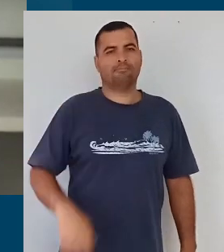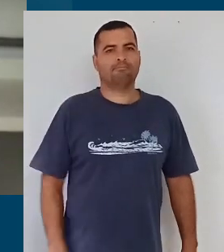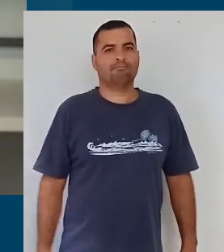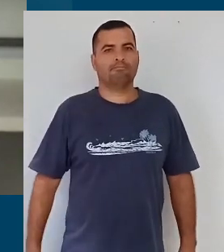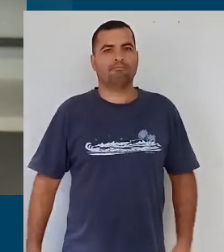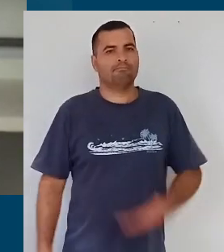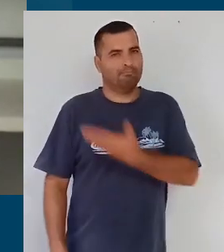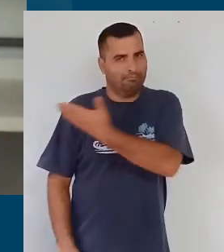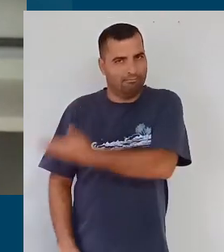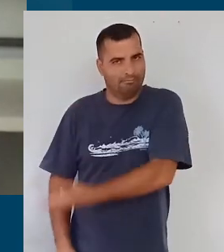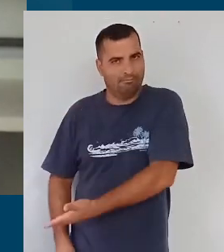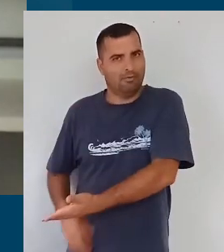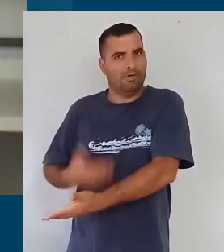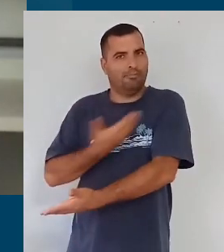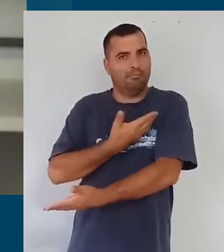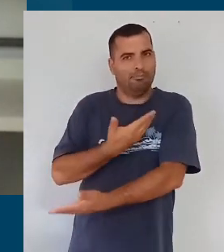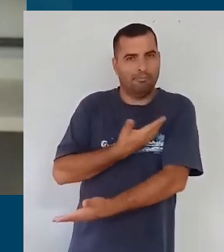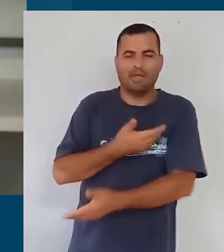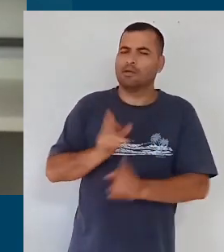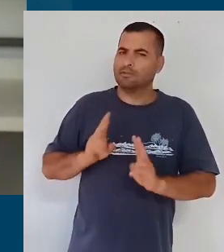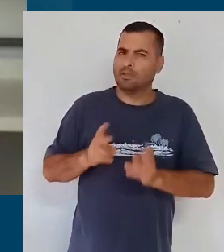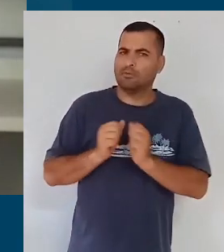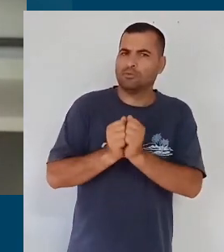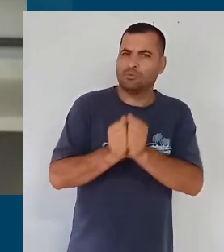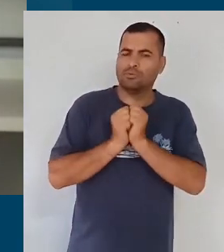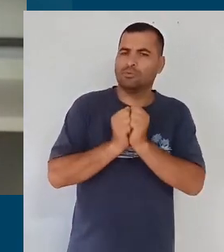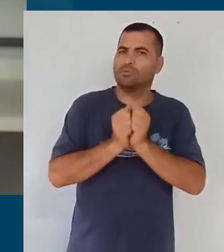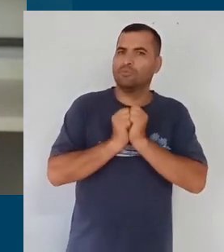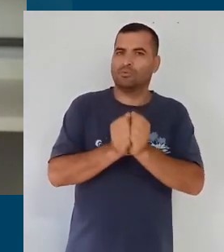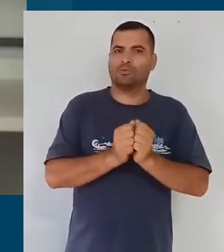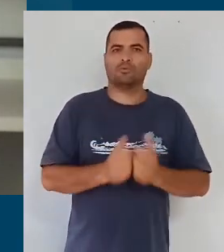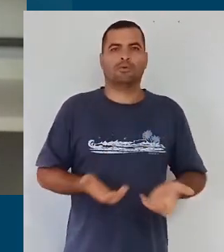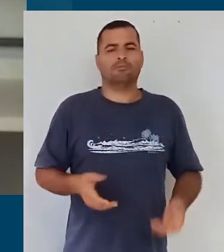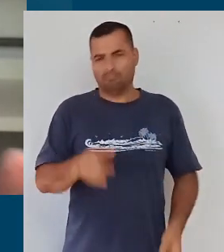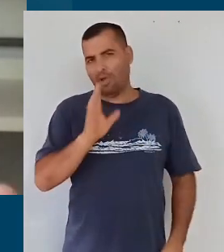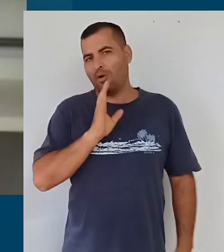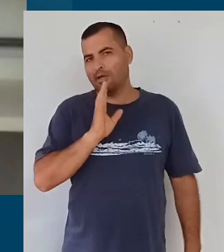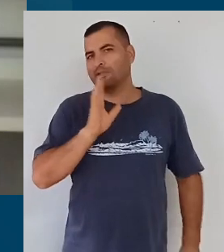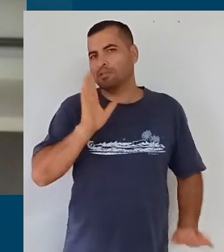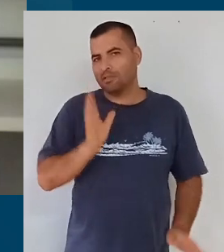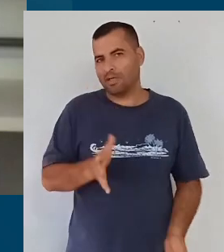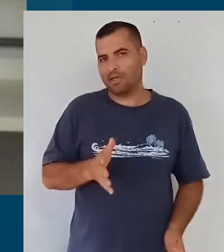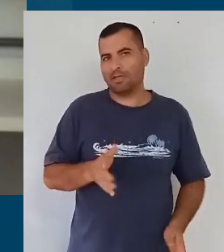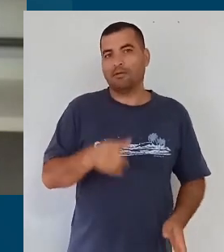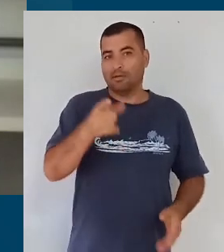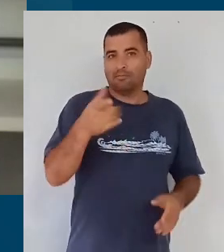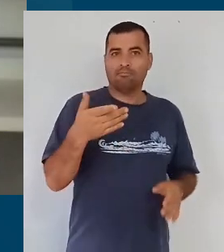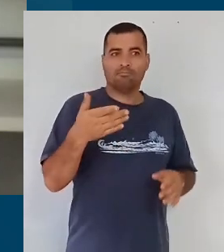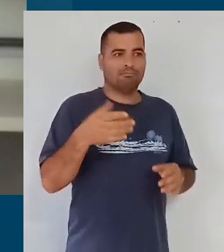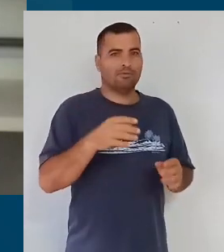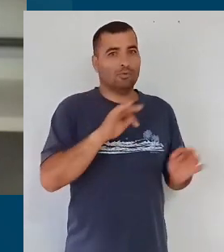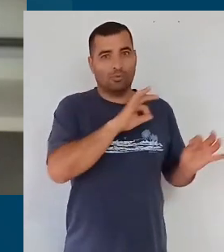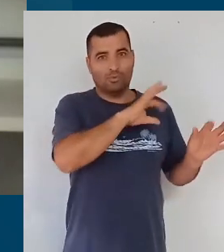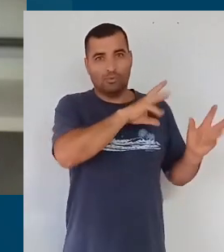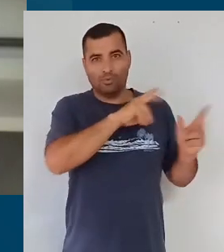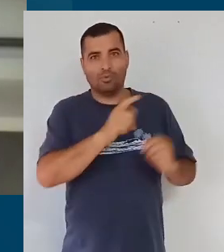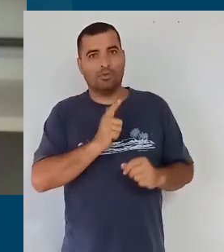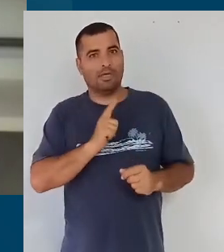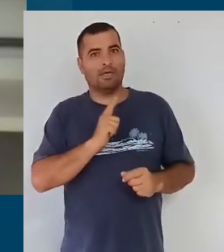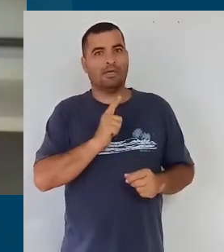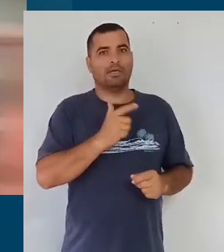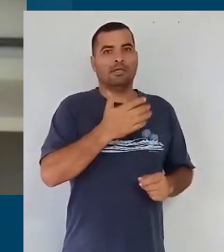nossa companheira, tem se dedicado muito, muitos de vocês conhecem, porque participou de todas as dez,